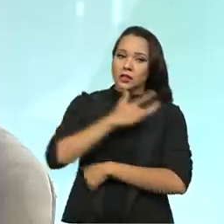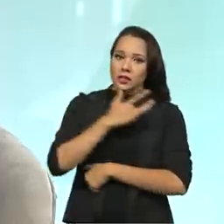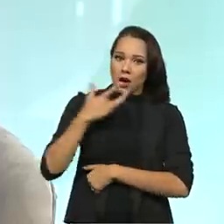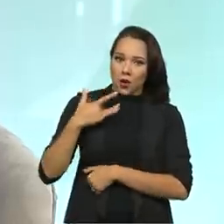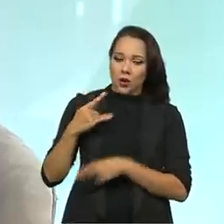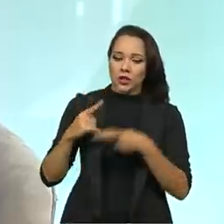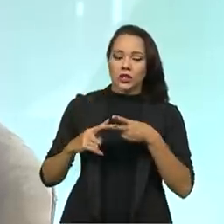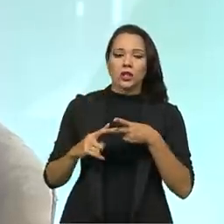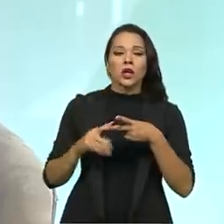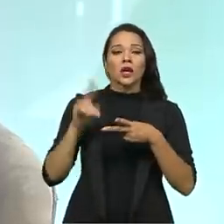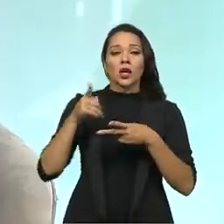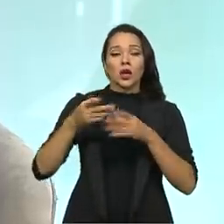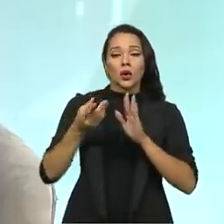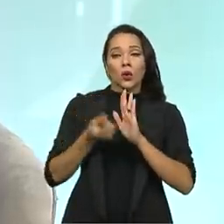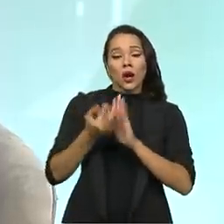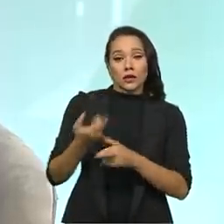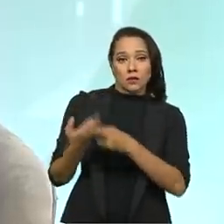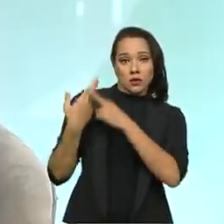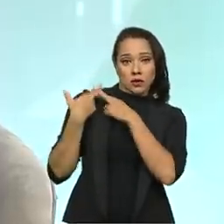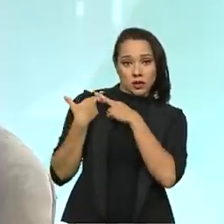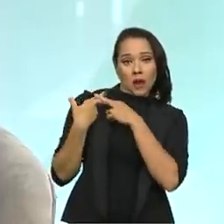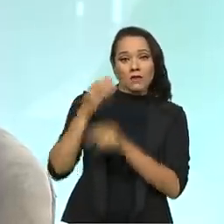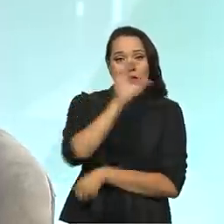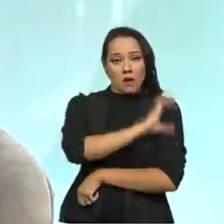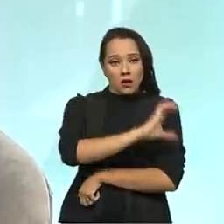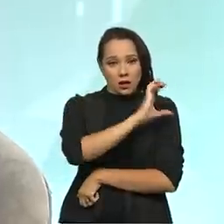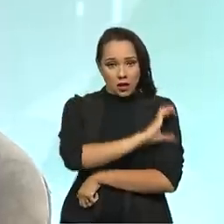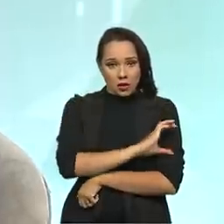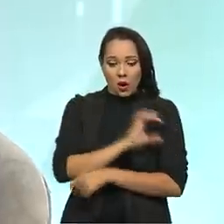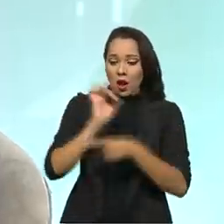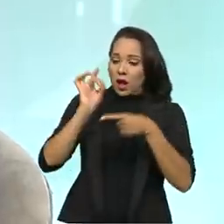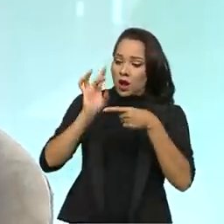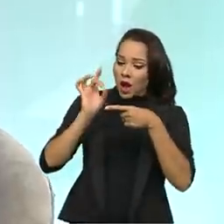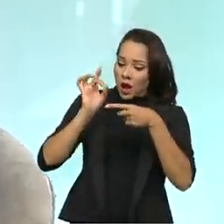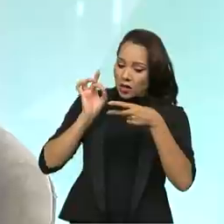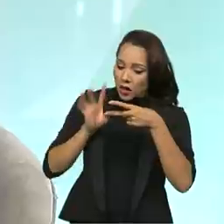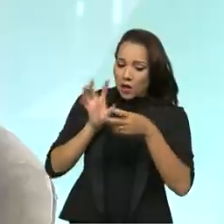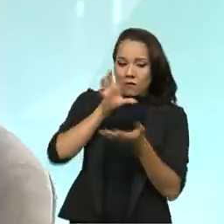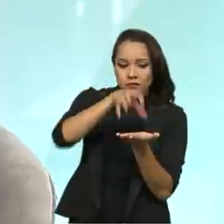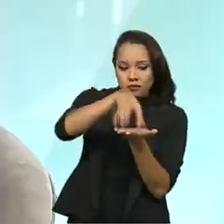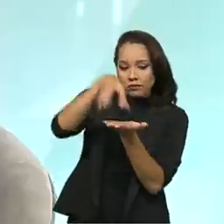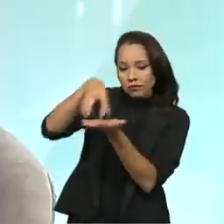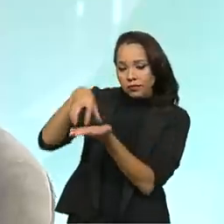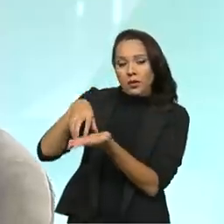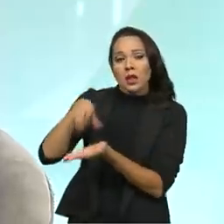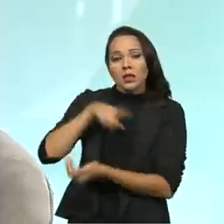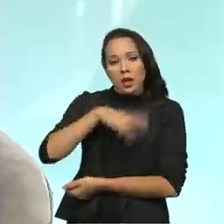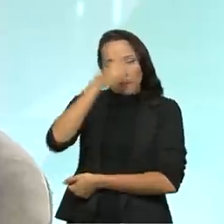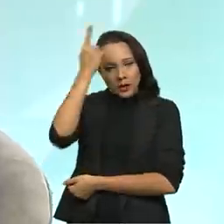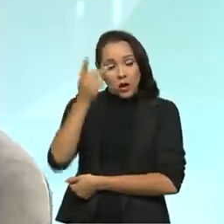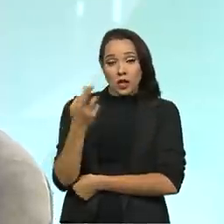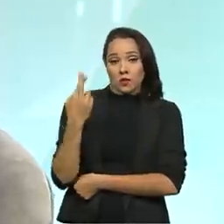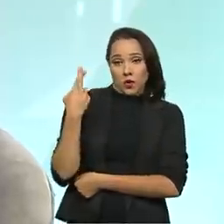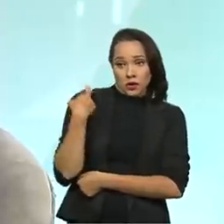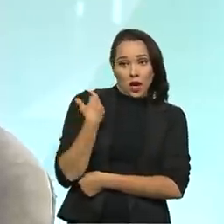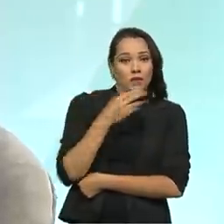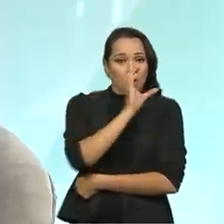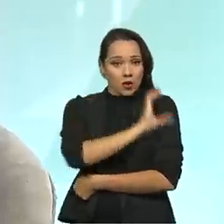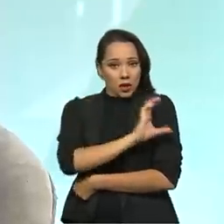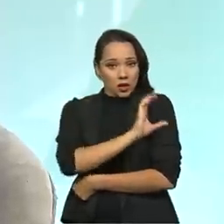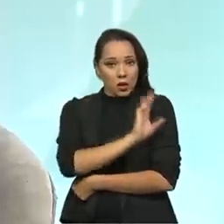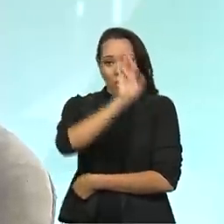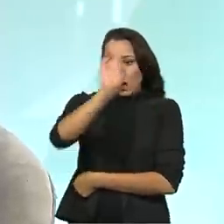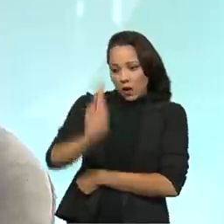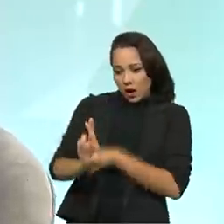e o ordenador de despesas, ou seja, o responsável e coordenador, cada um desses distritos possui um coordenador, um servidor que está lá